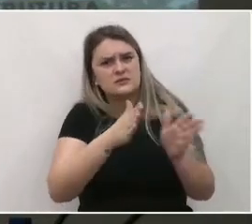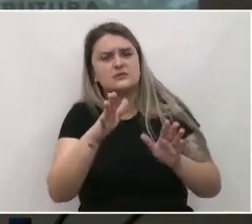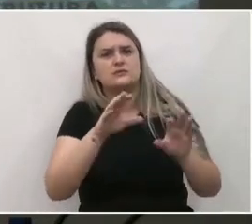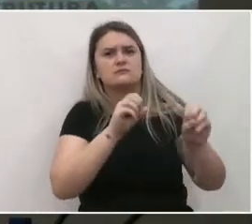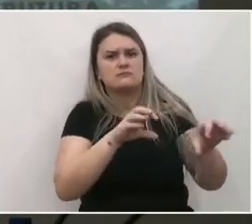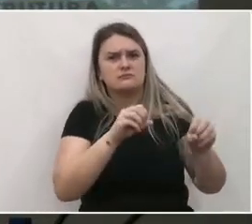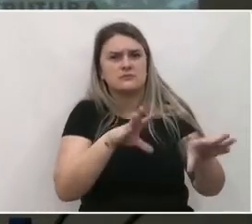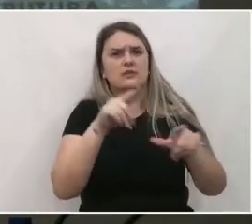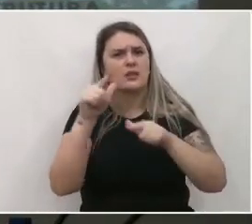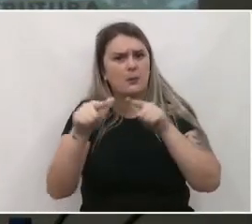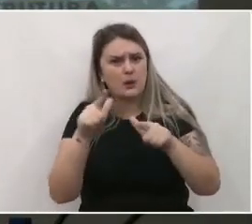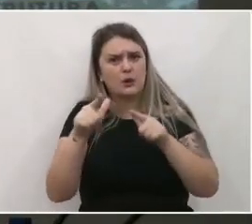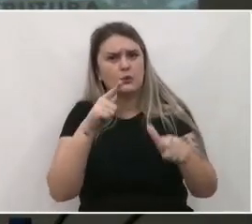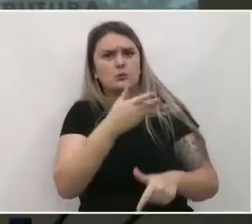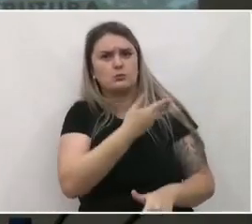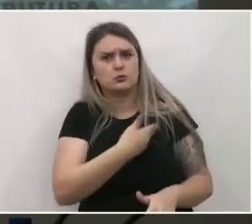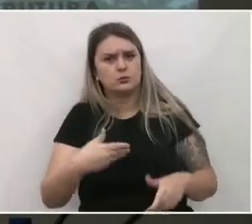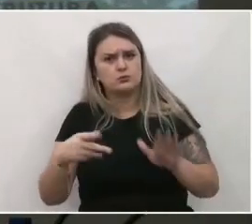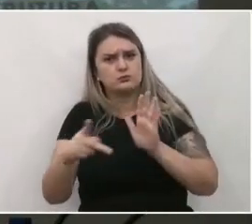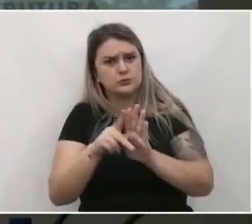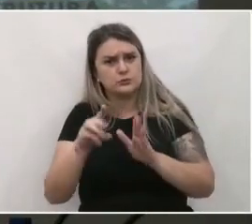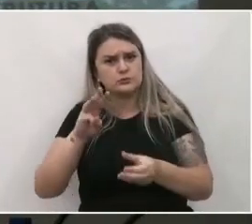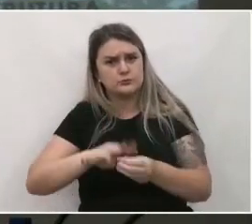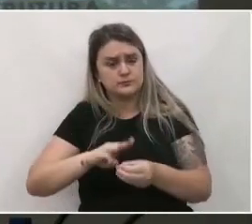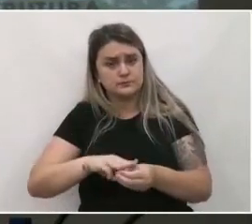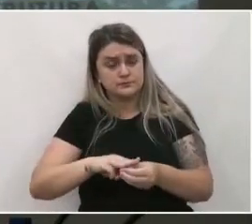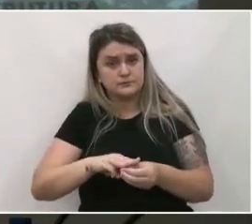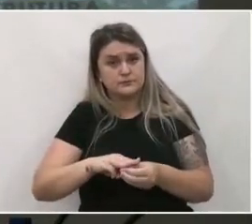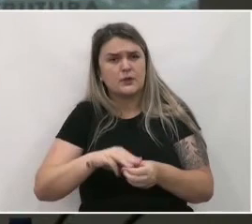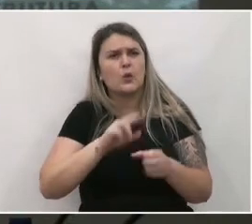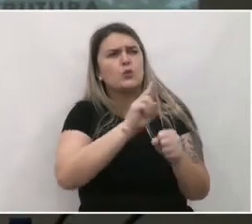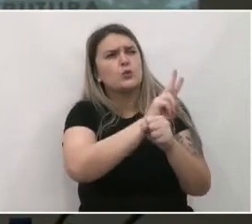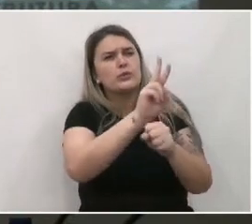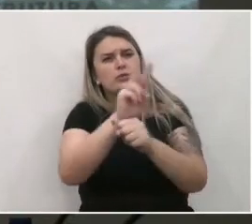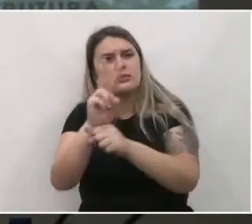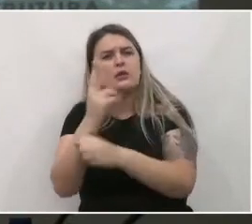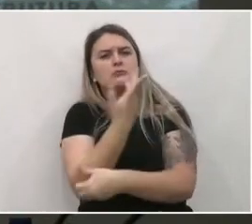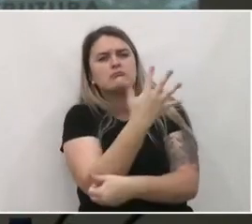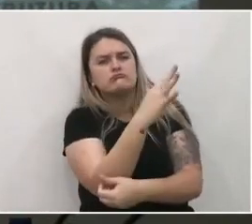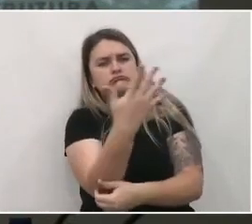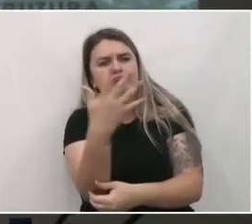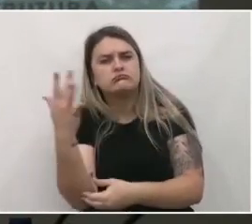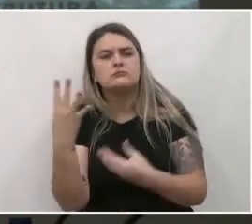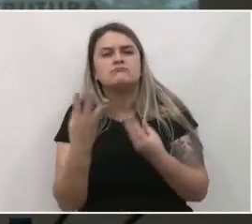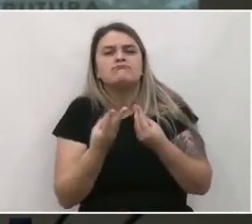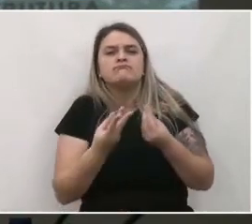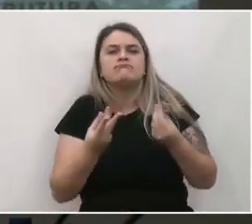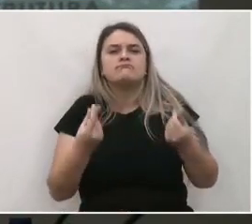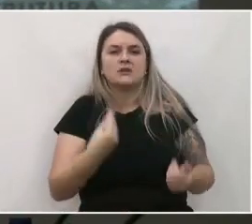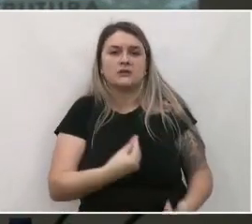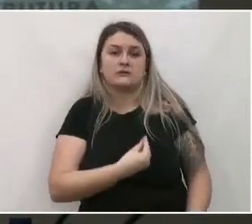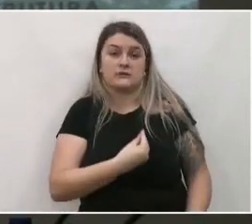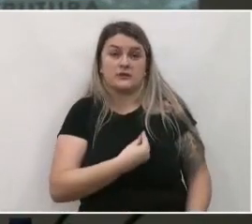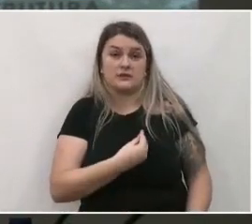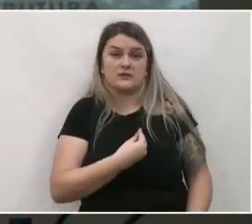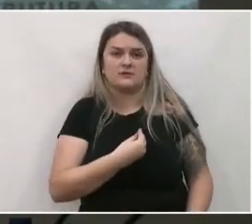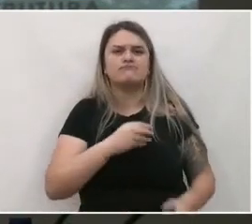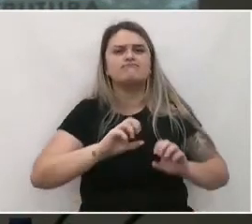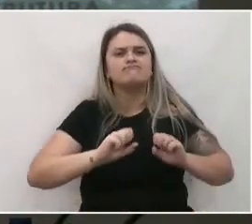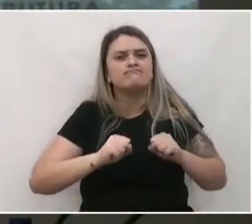mantidos pelo município, a preservação ambiental, a qualidade de vida, o